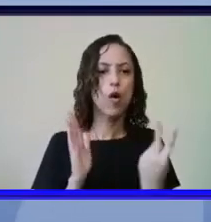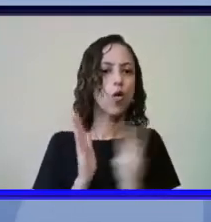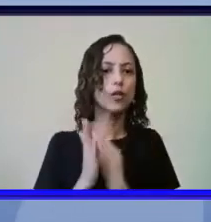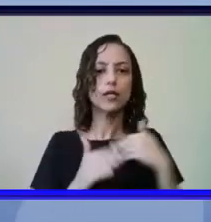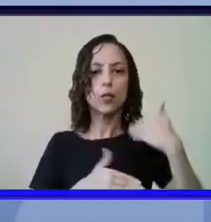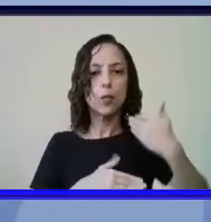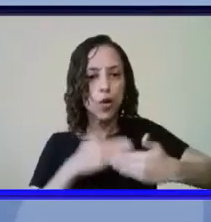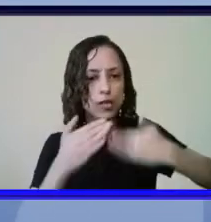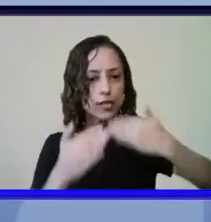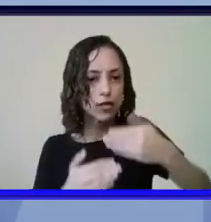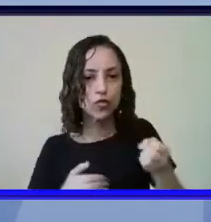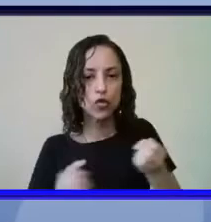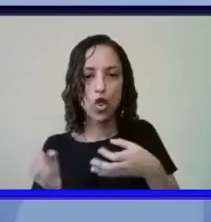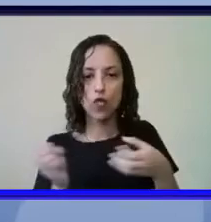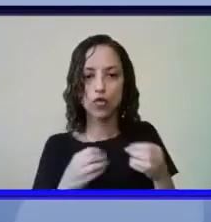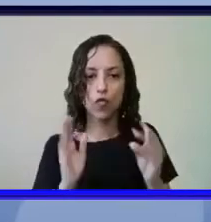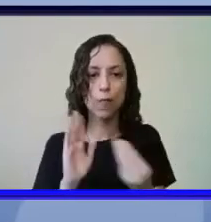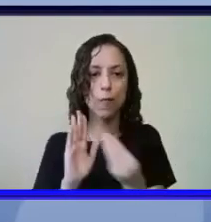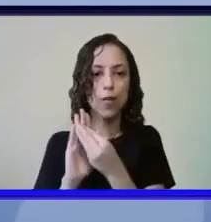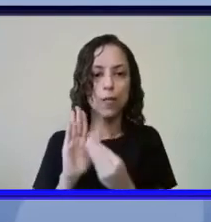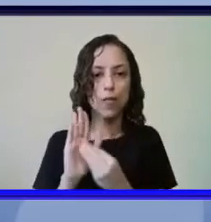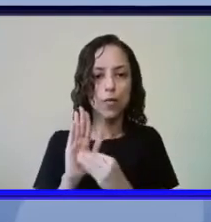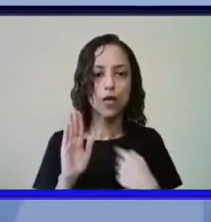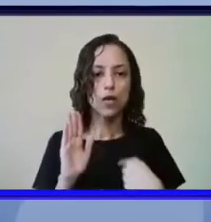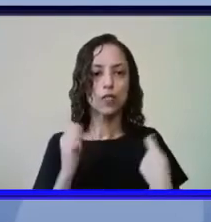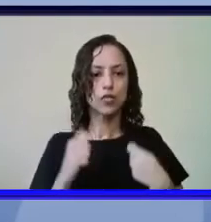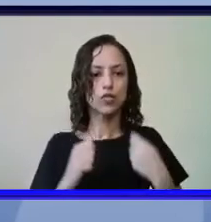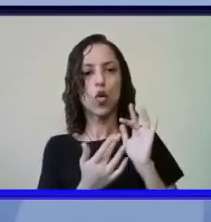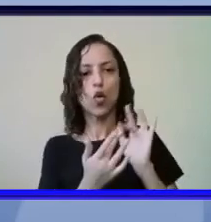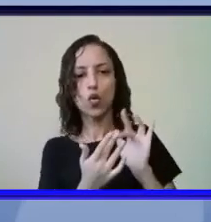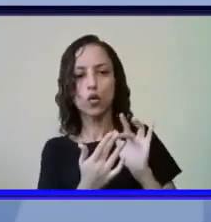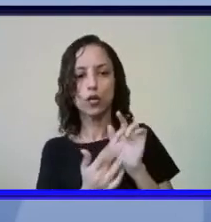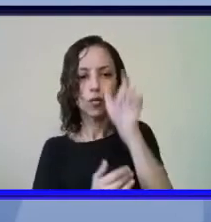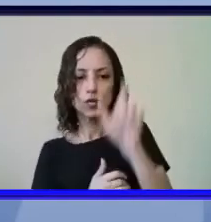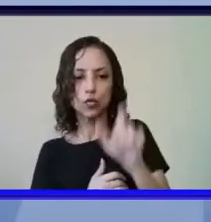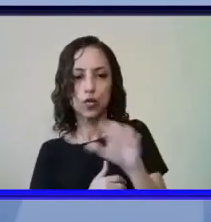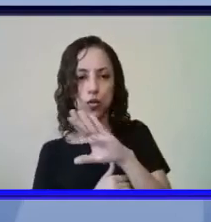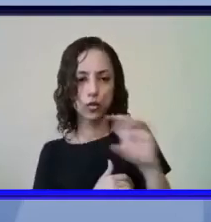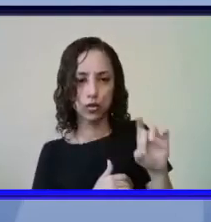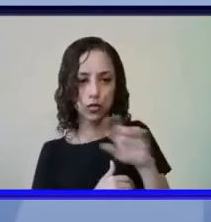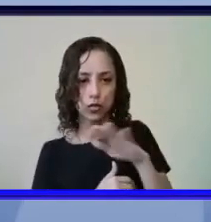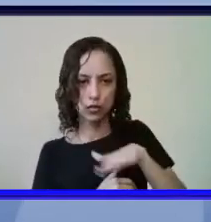cadastro de novas espécies eu devo entrar em contato com o coordenador da área